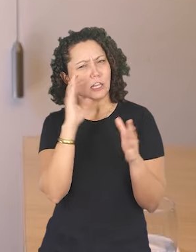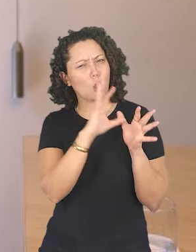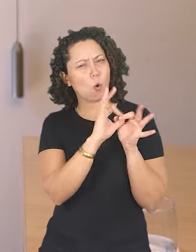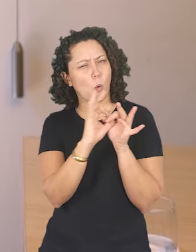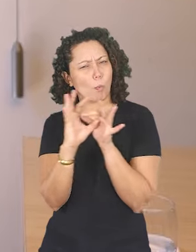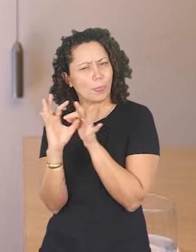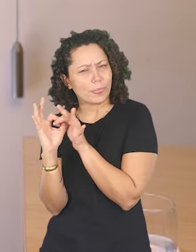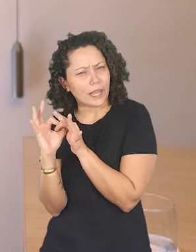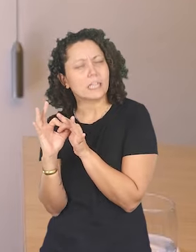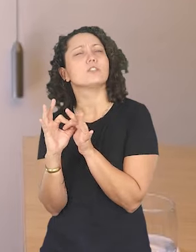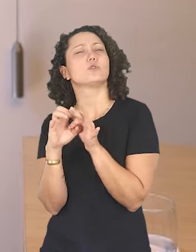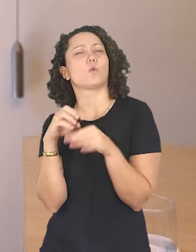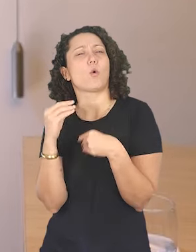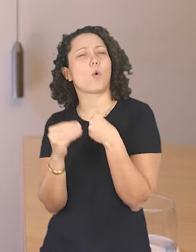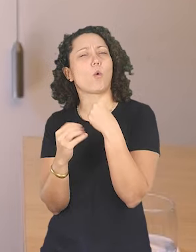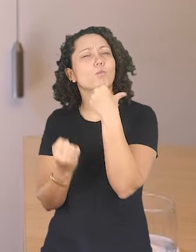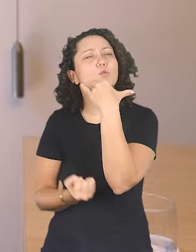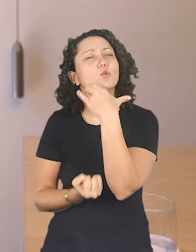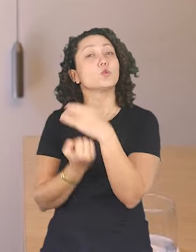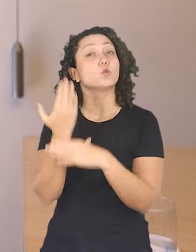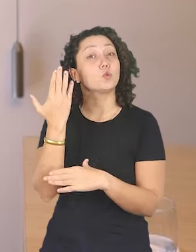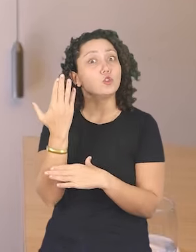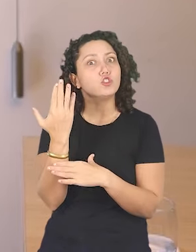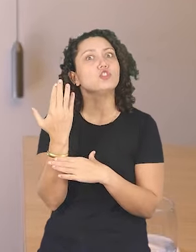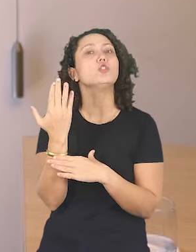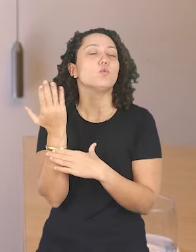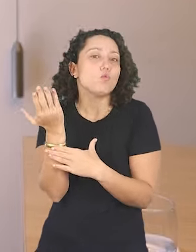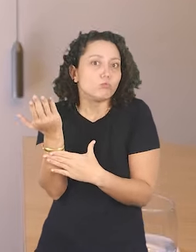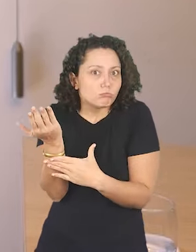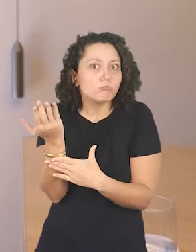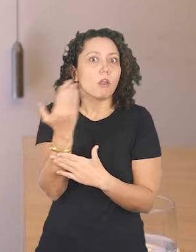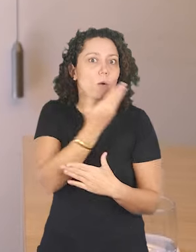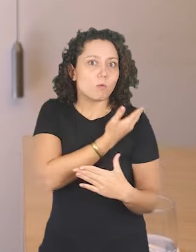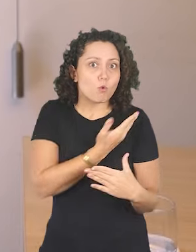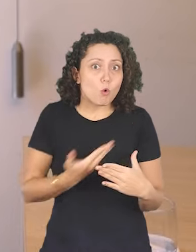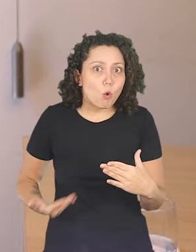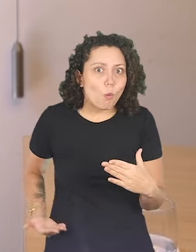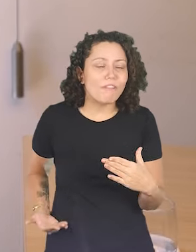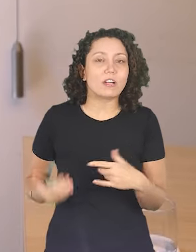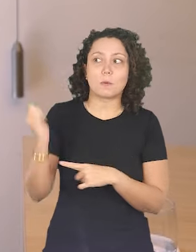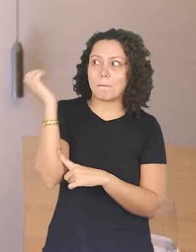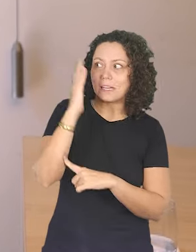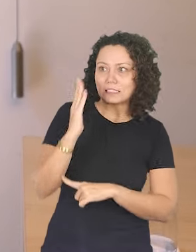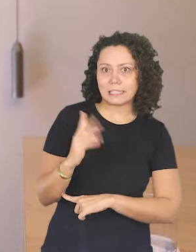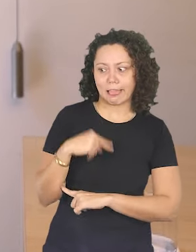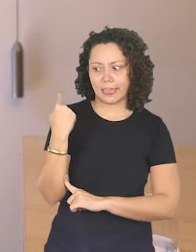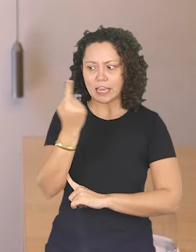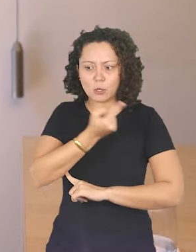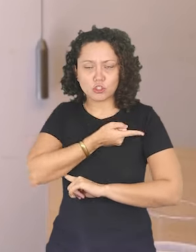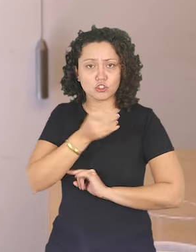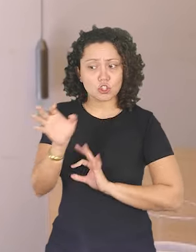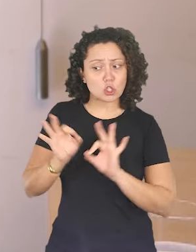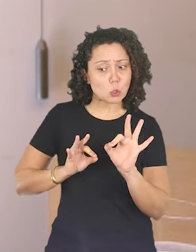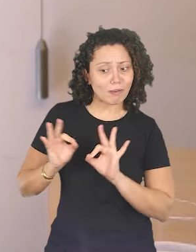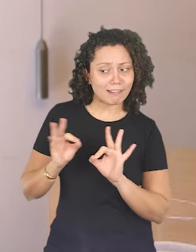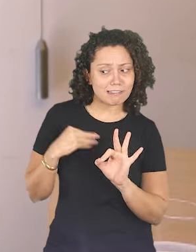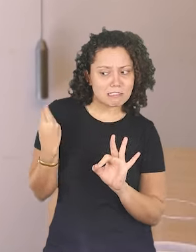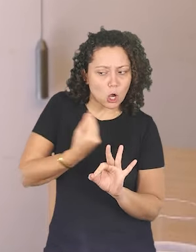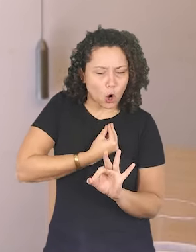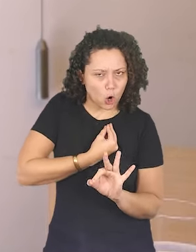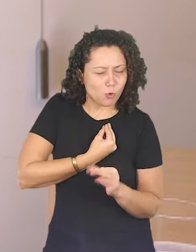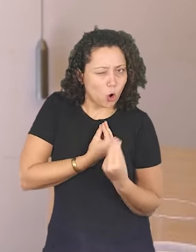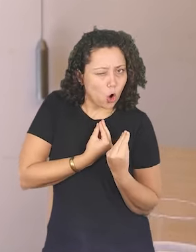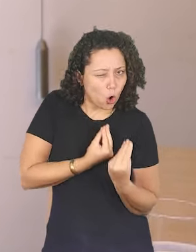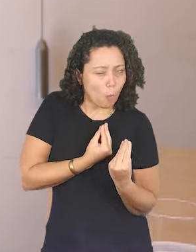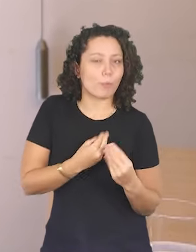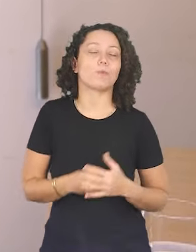cultural do Estado brasileiro, para entender como é que a gente se movimenta dentro desse Estado. e